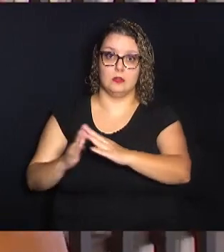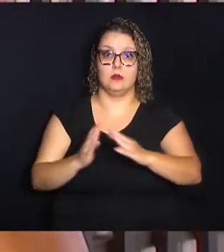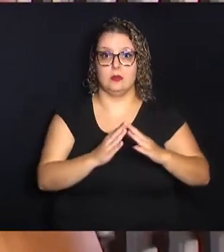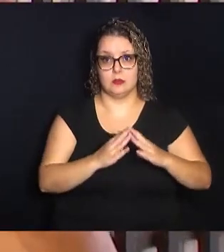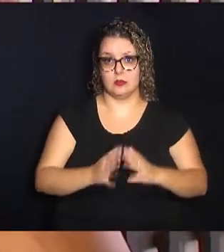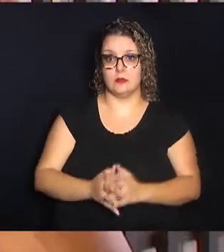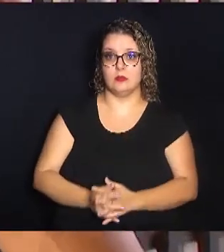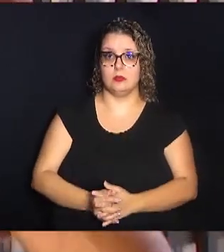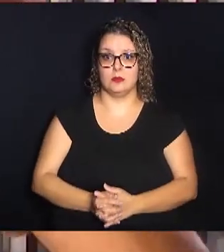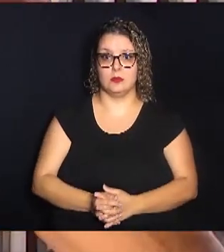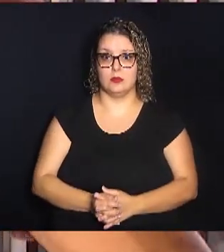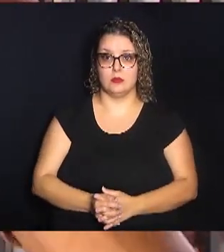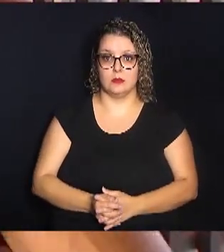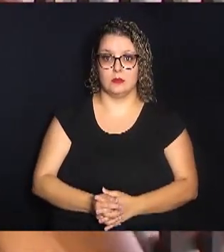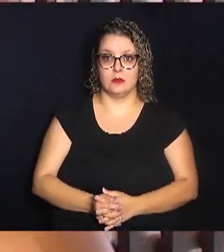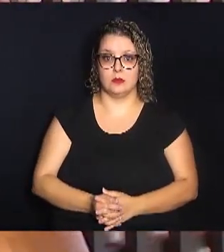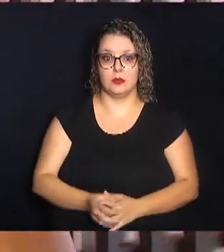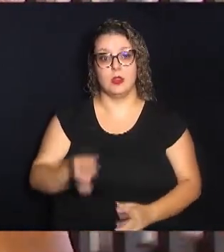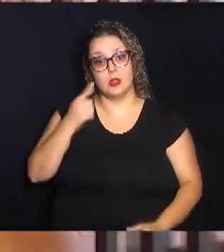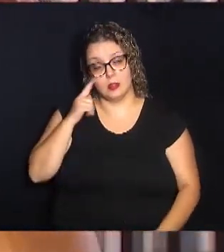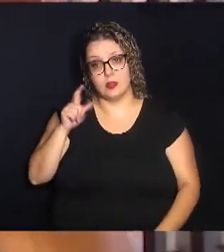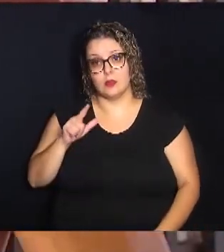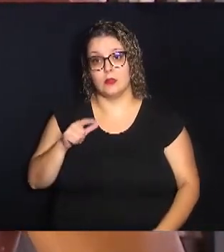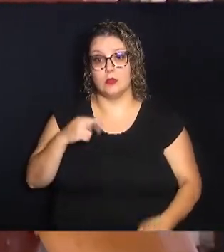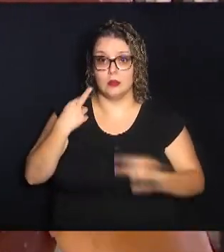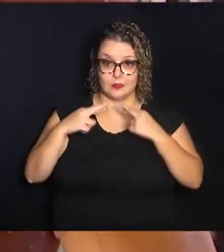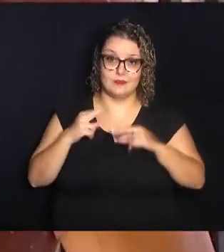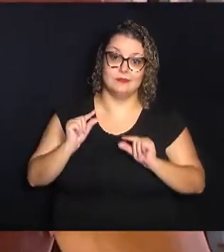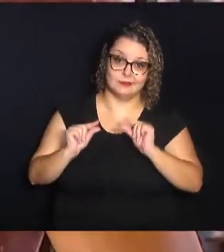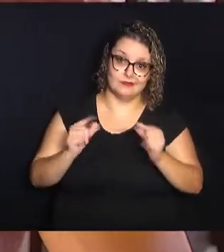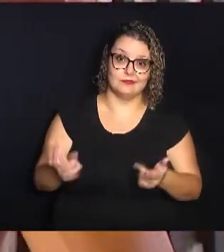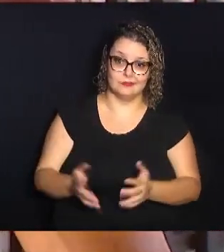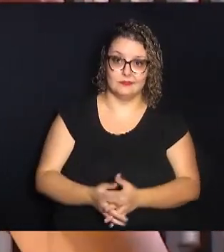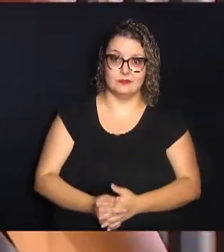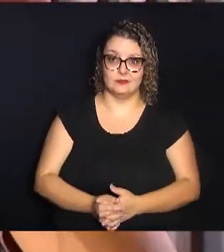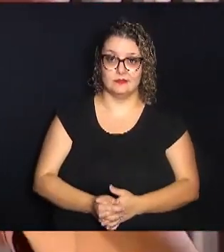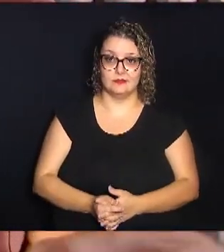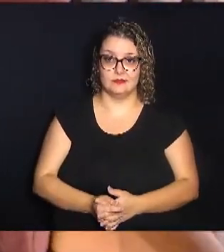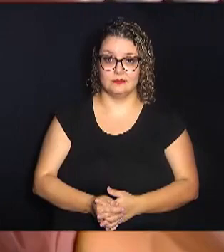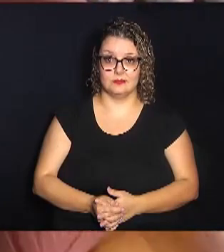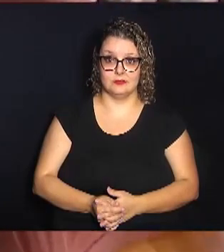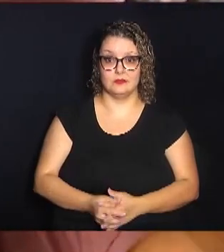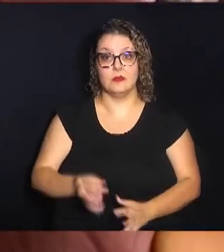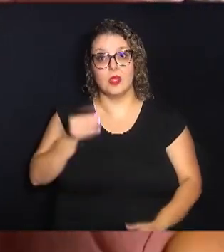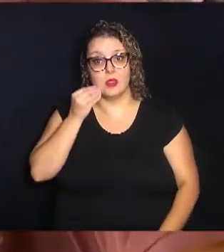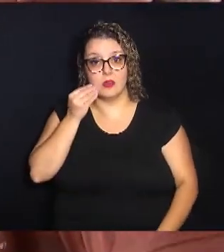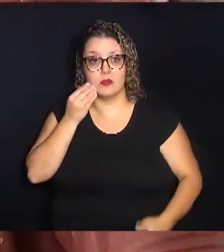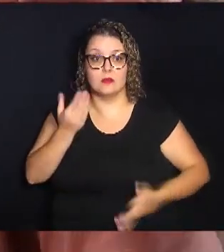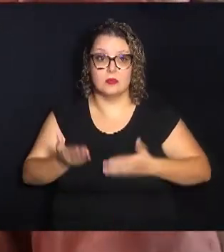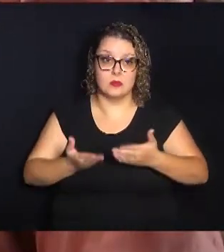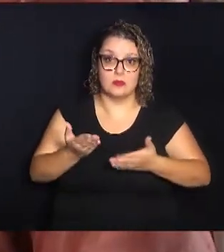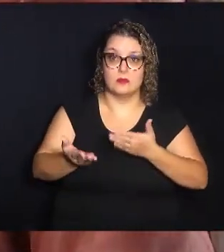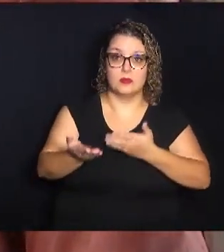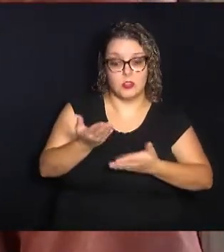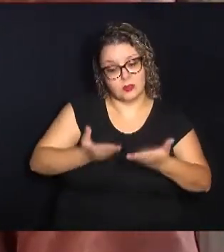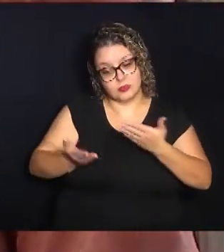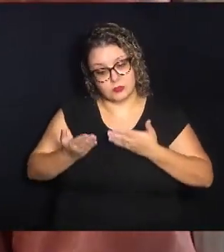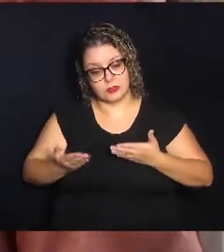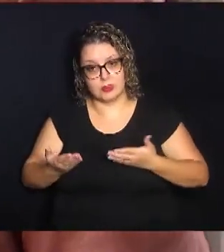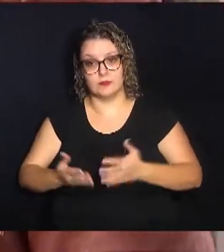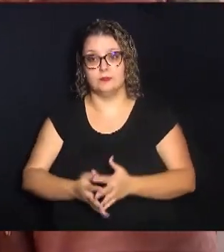é lógico que todo mundo reclama um pouquinho, né? Então, a gente vai tentando se cuidar um do outro. Então, assim,